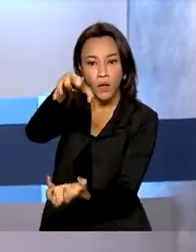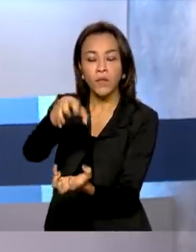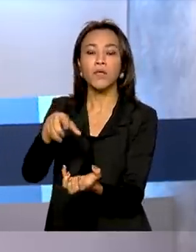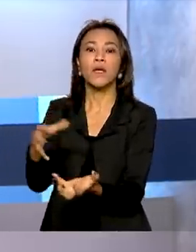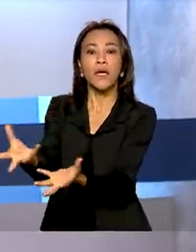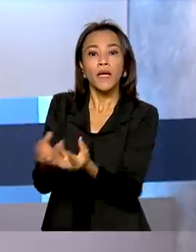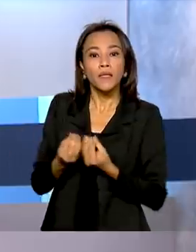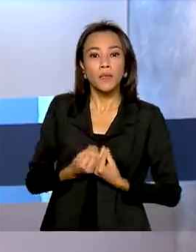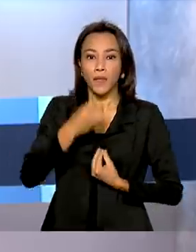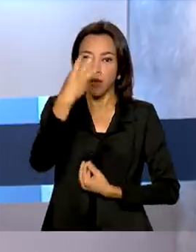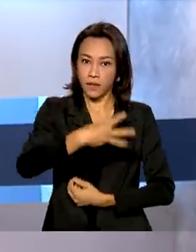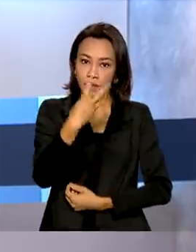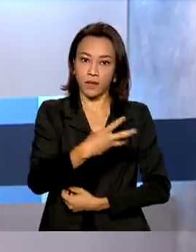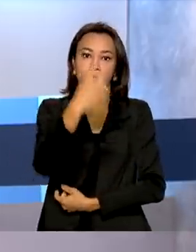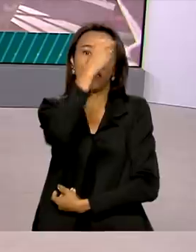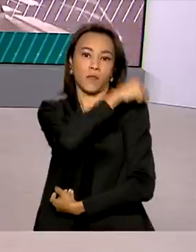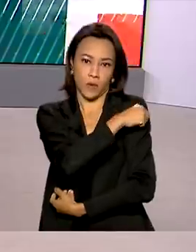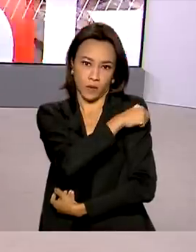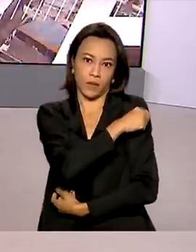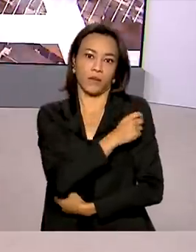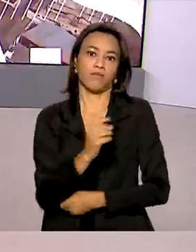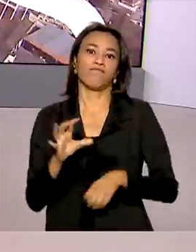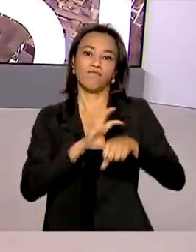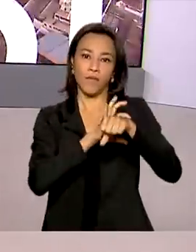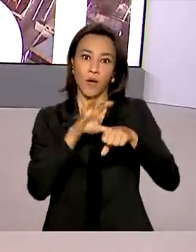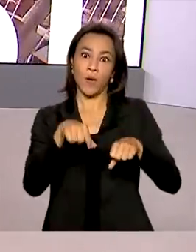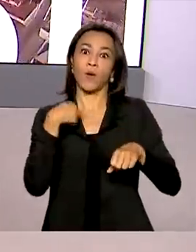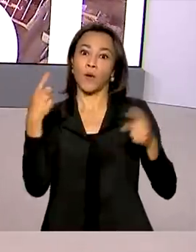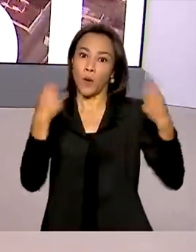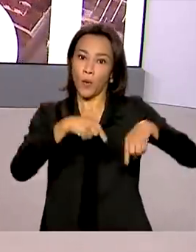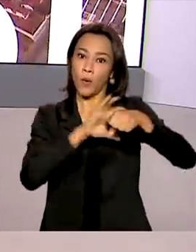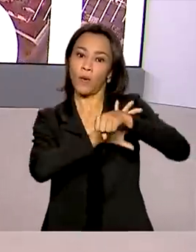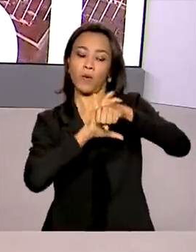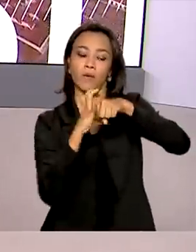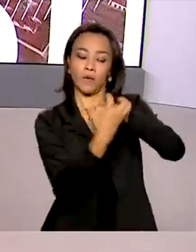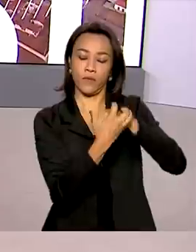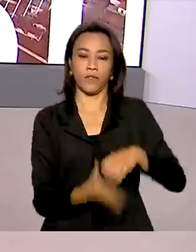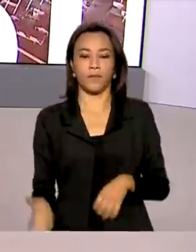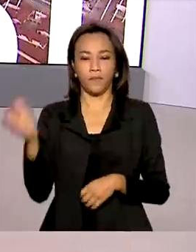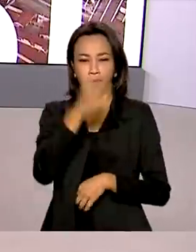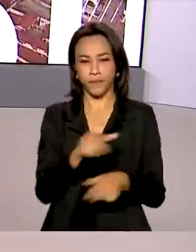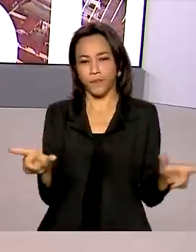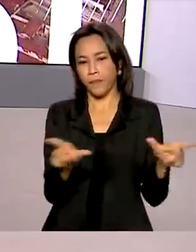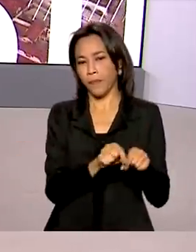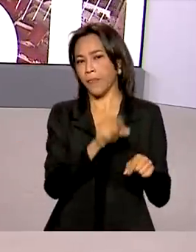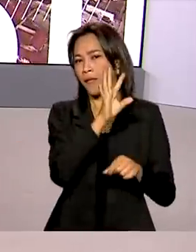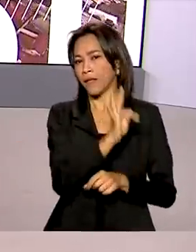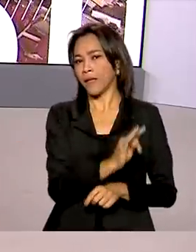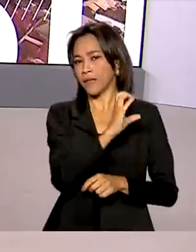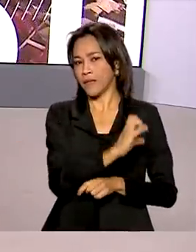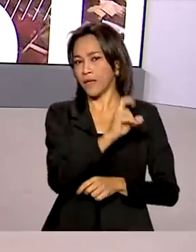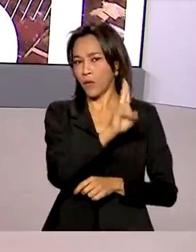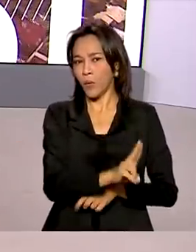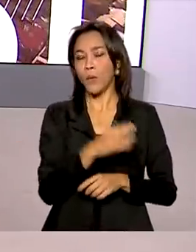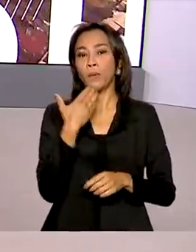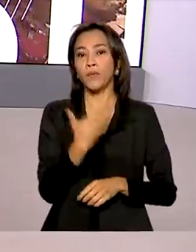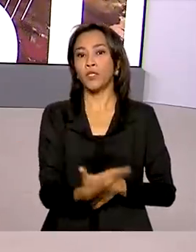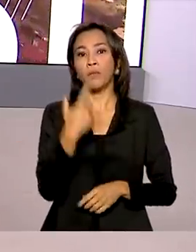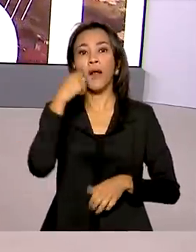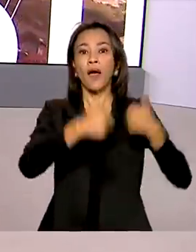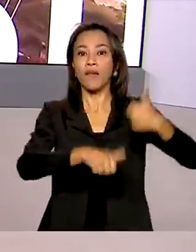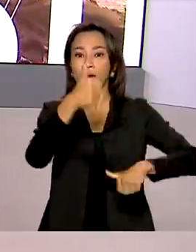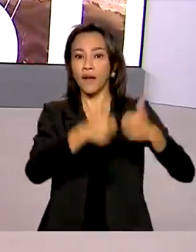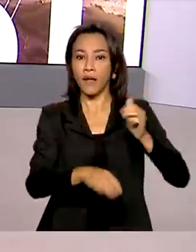Coronavac contra a Covid-19. O Tribunal de Contas da União pediu mais tempo para analisar o edital do leilão do 5G.